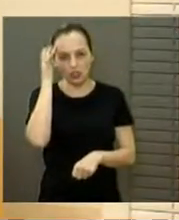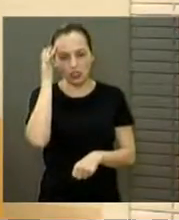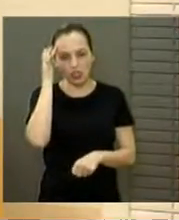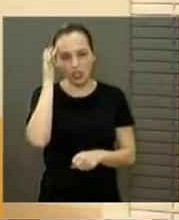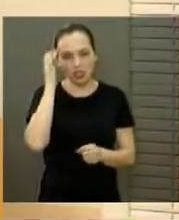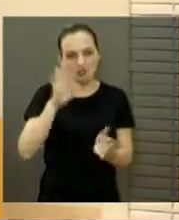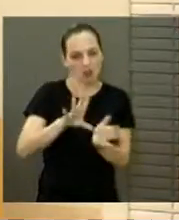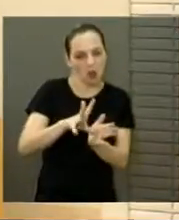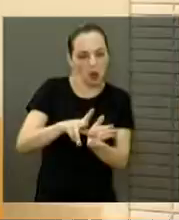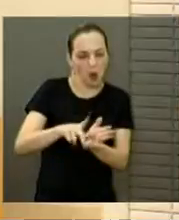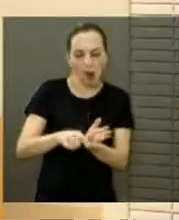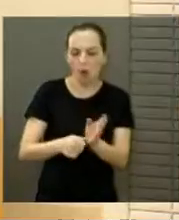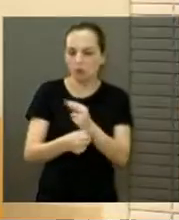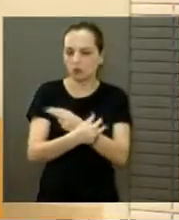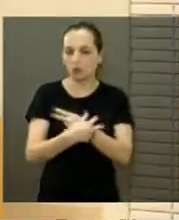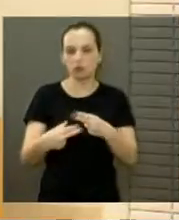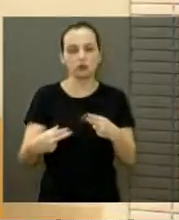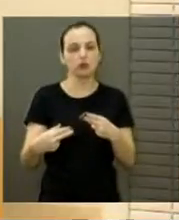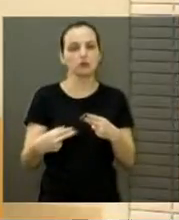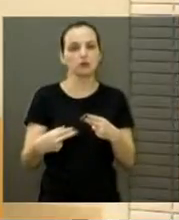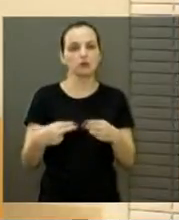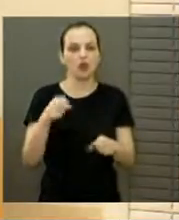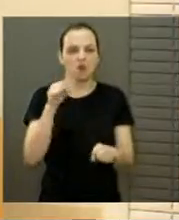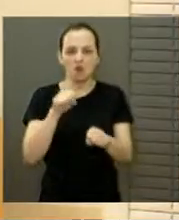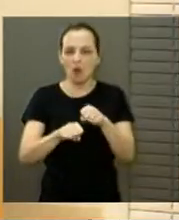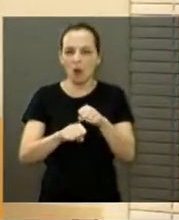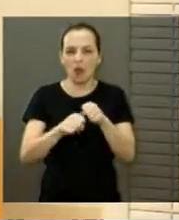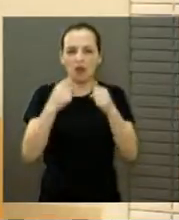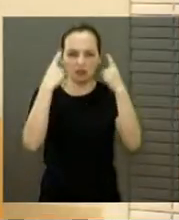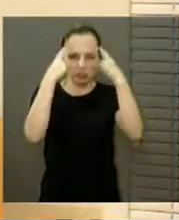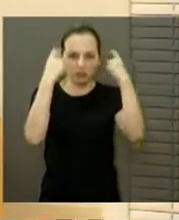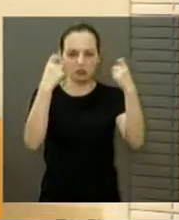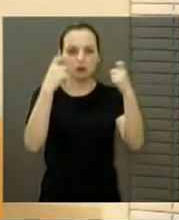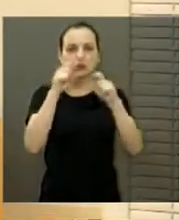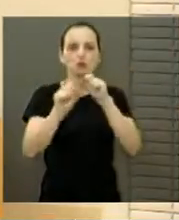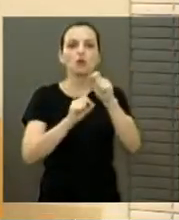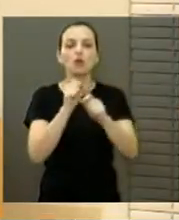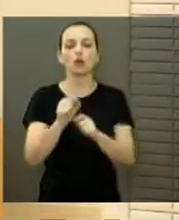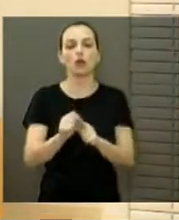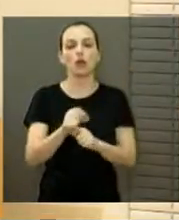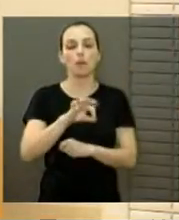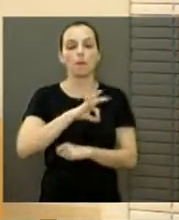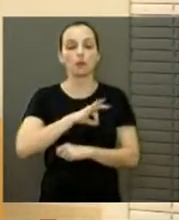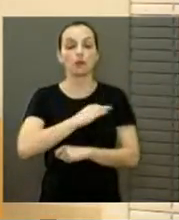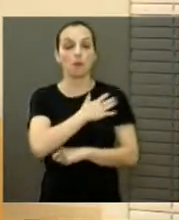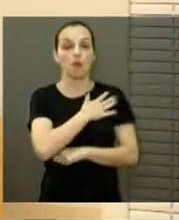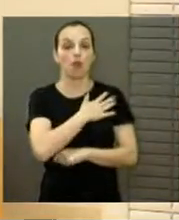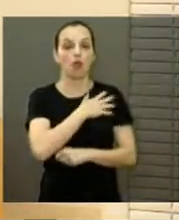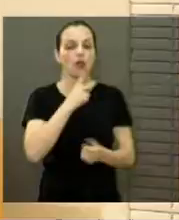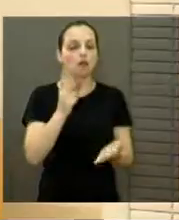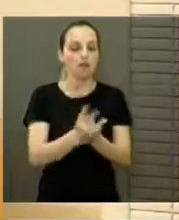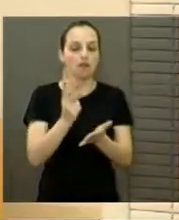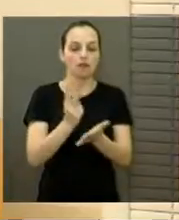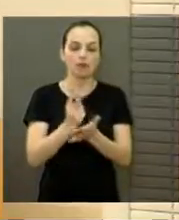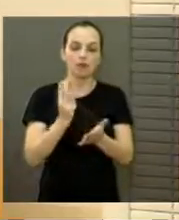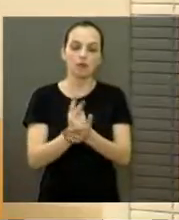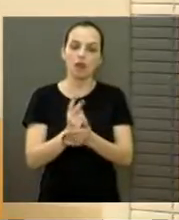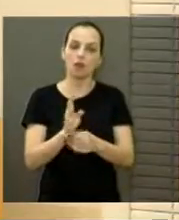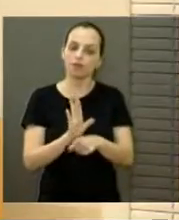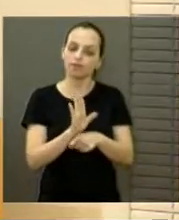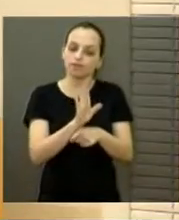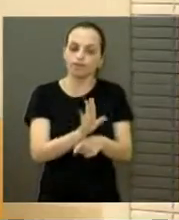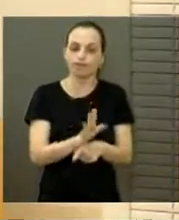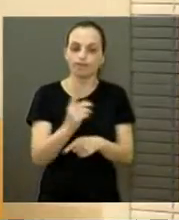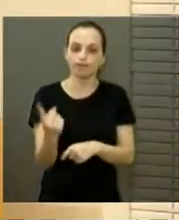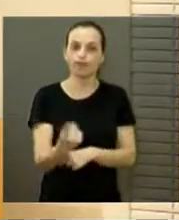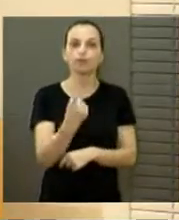assaltos, de roubos, de furtos, e a Polícia Militar está aí 24 horas por dia. Ela é a